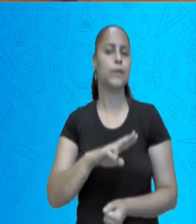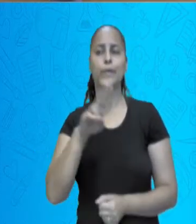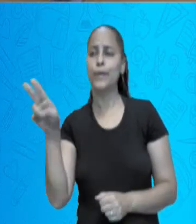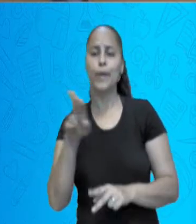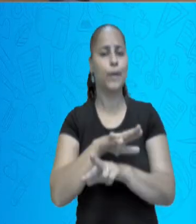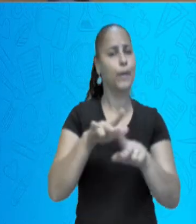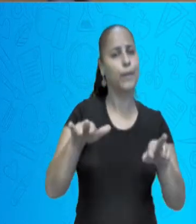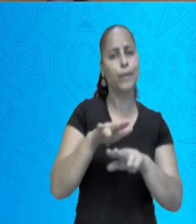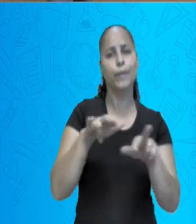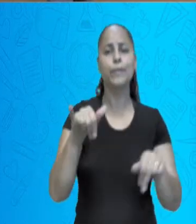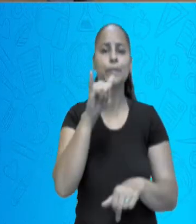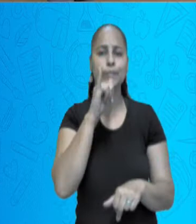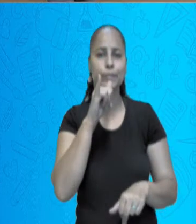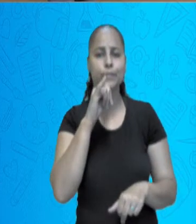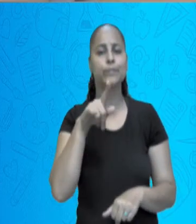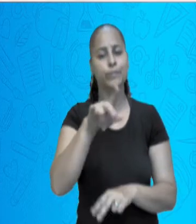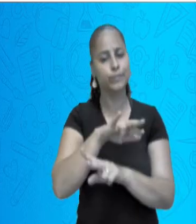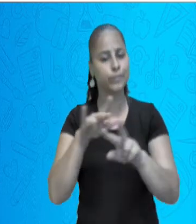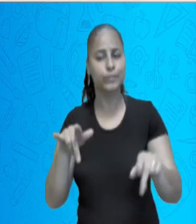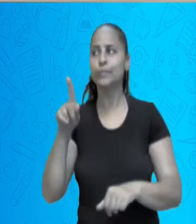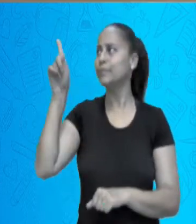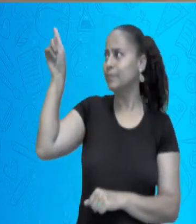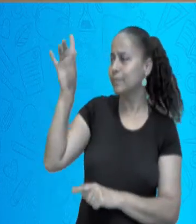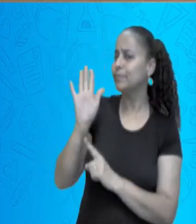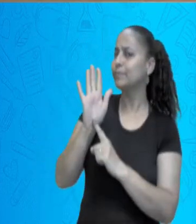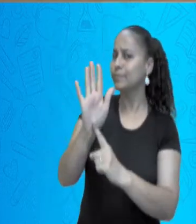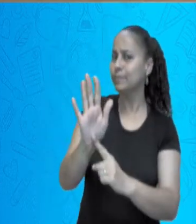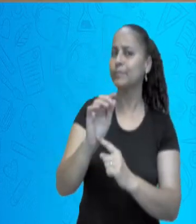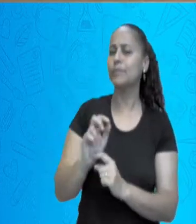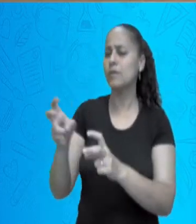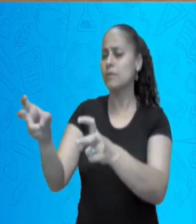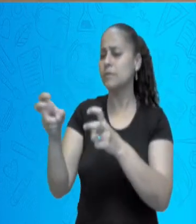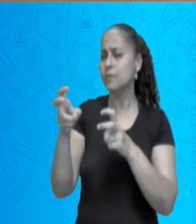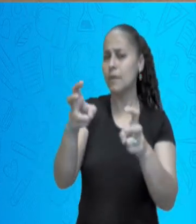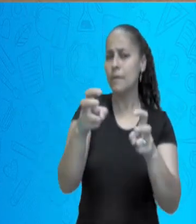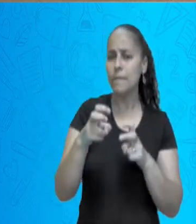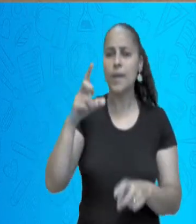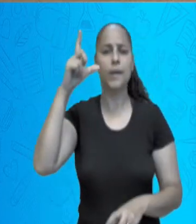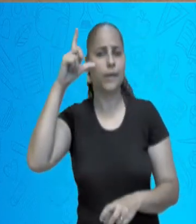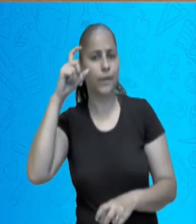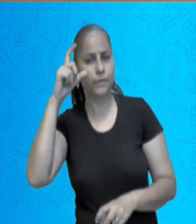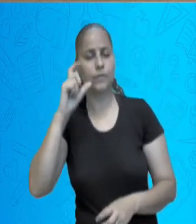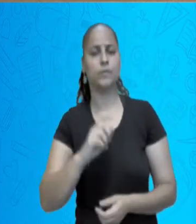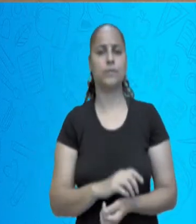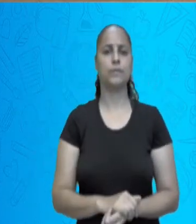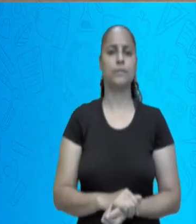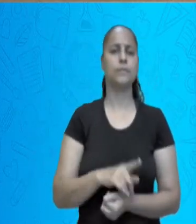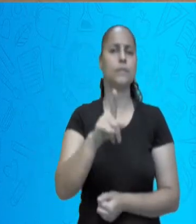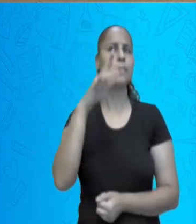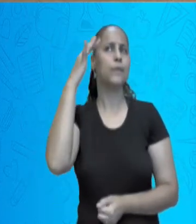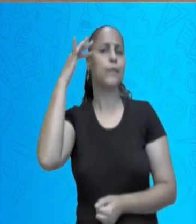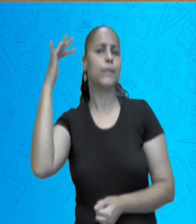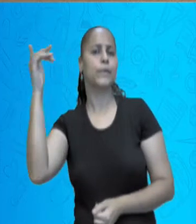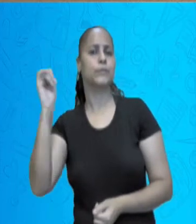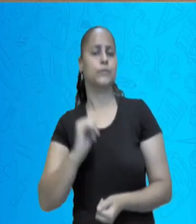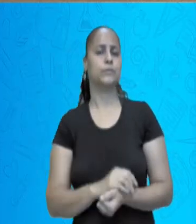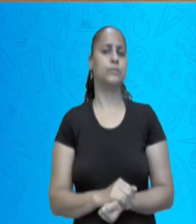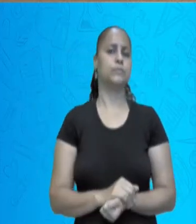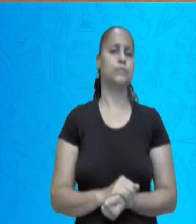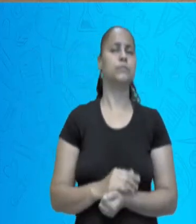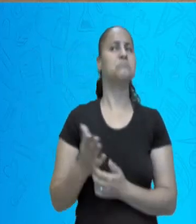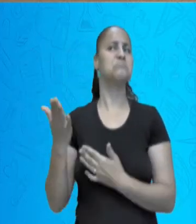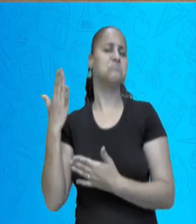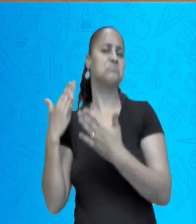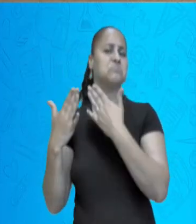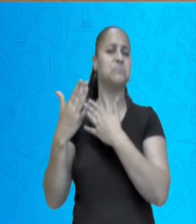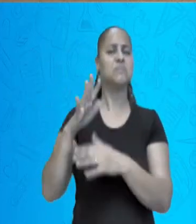isso, exatamente assim, que se capta a fotografia. Você imagina, não vou muito